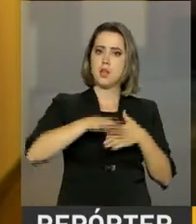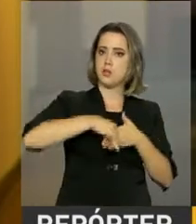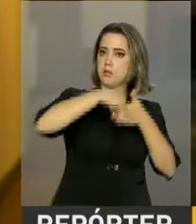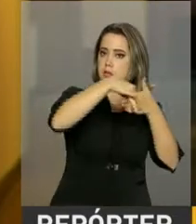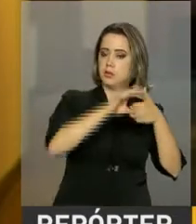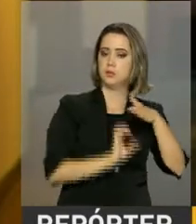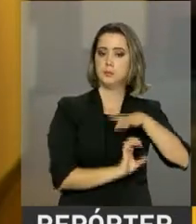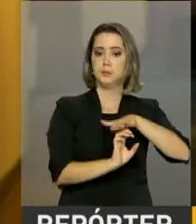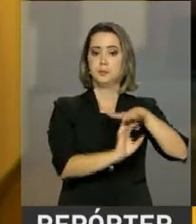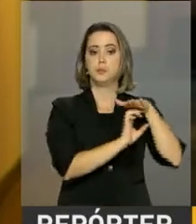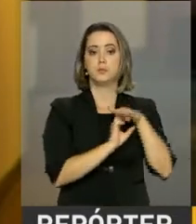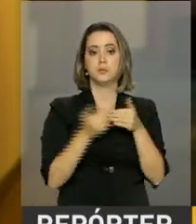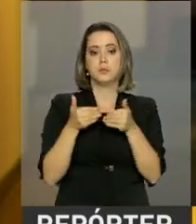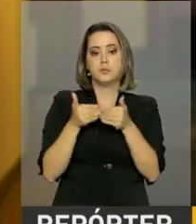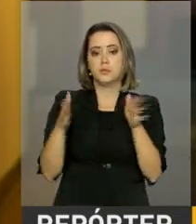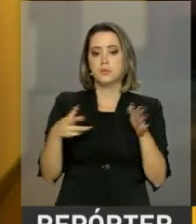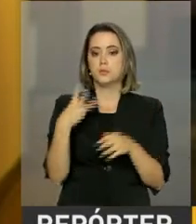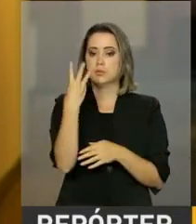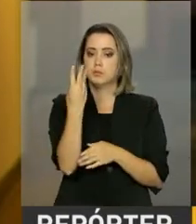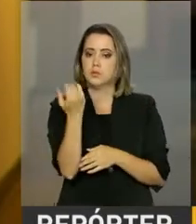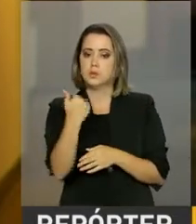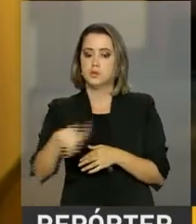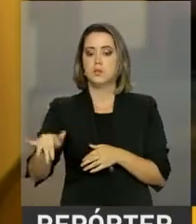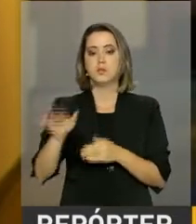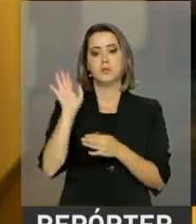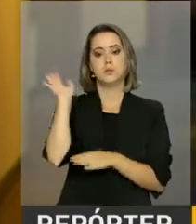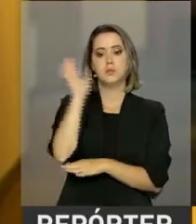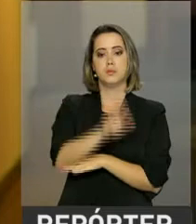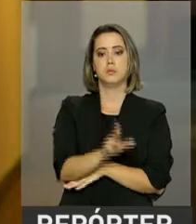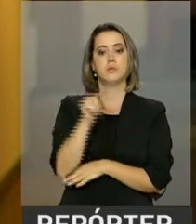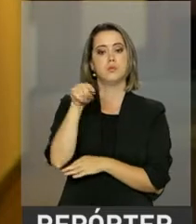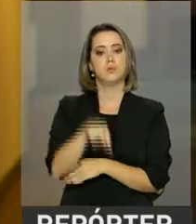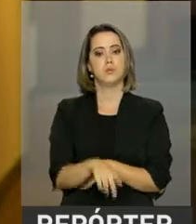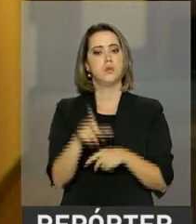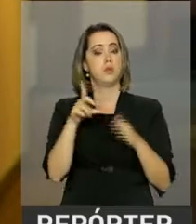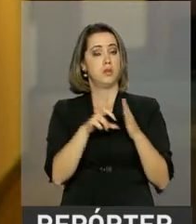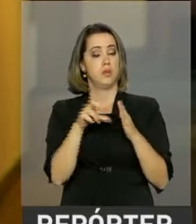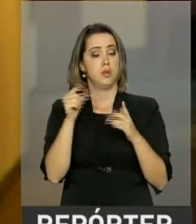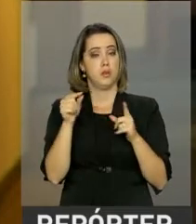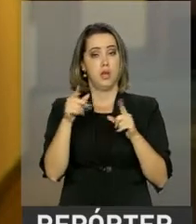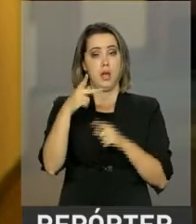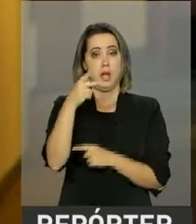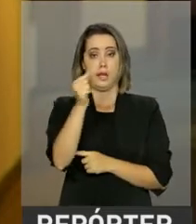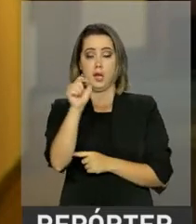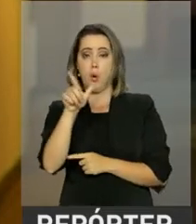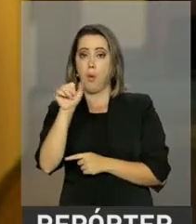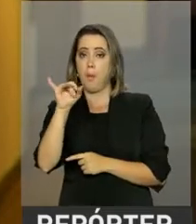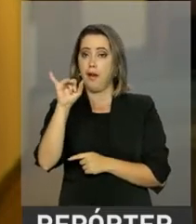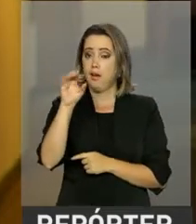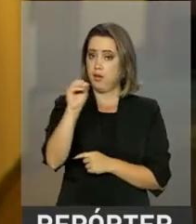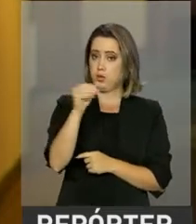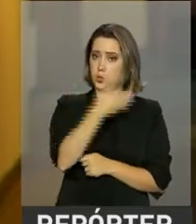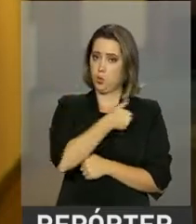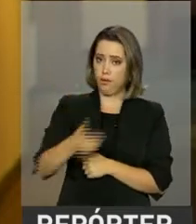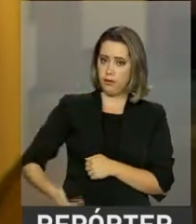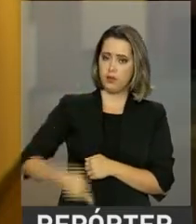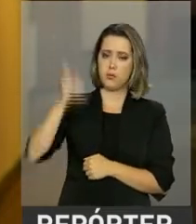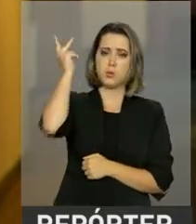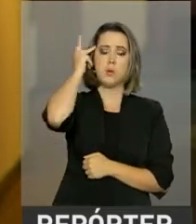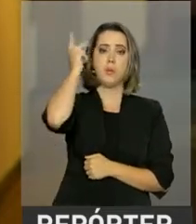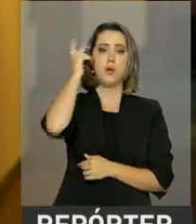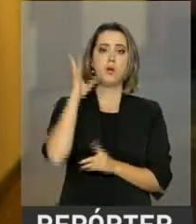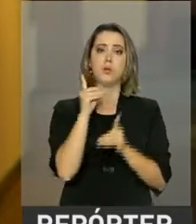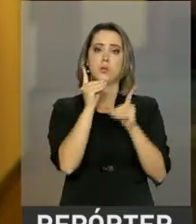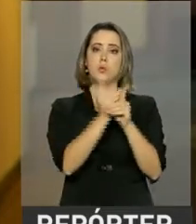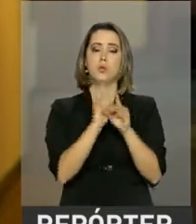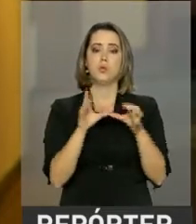de Líderes Empresariais foi aberto às três e meia da tarde aqui no Palácio dos Bandeirantes, sede do governo de São Paulo. O encontro é realizado